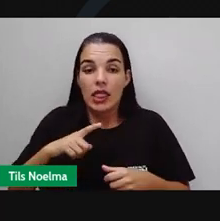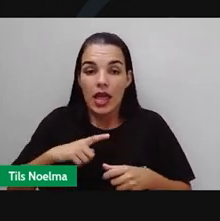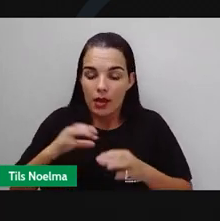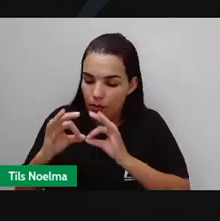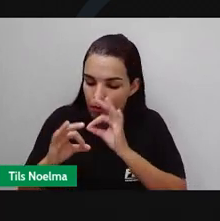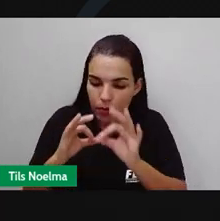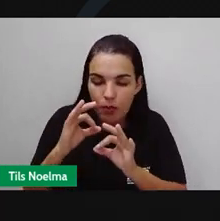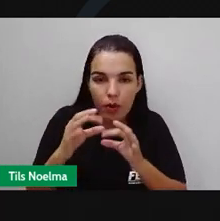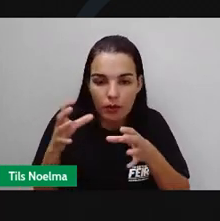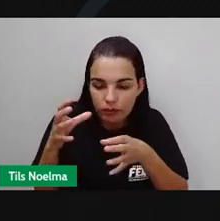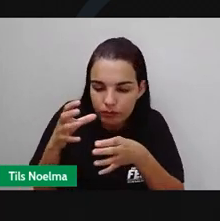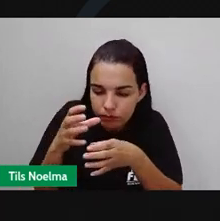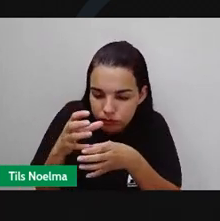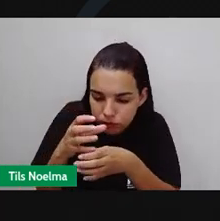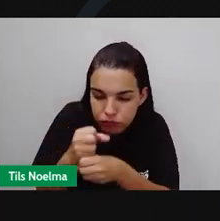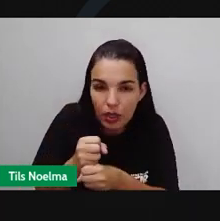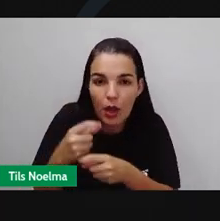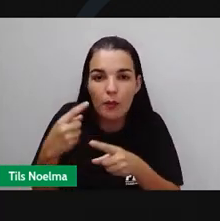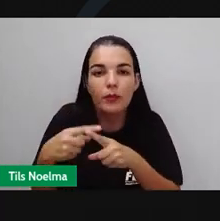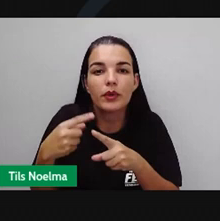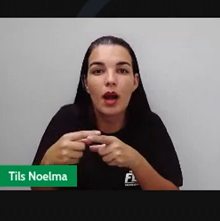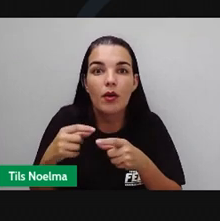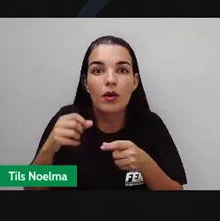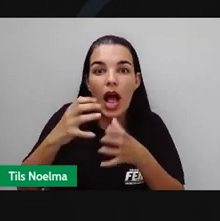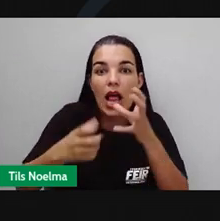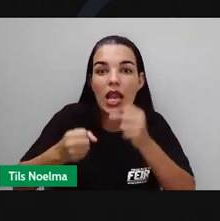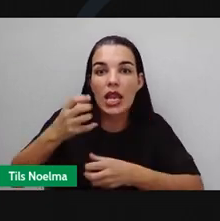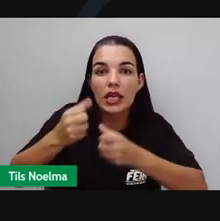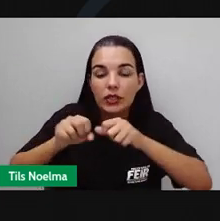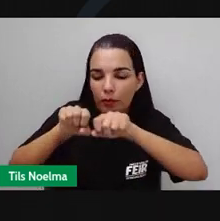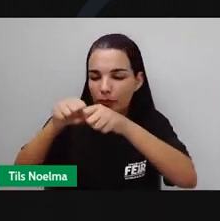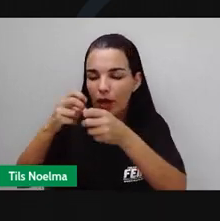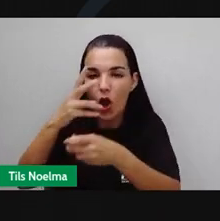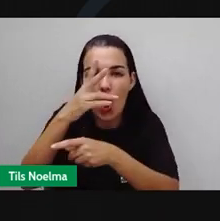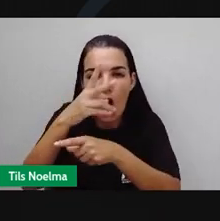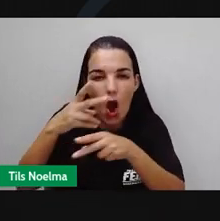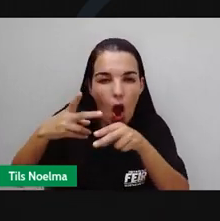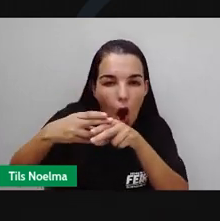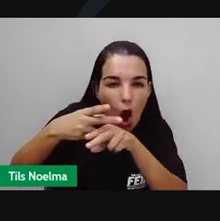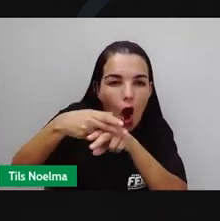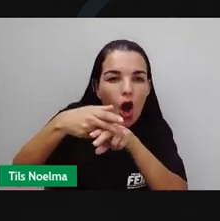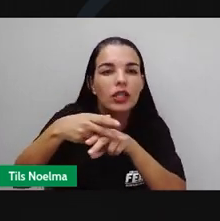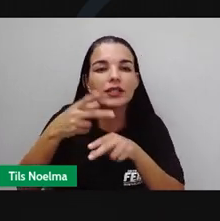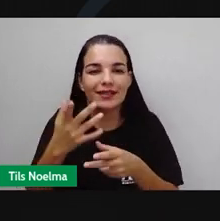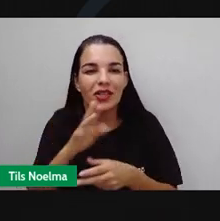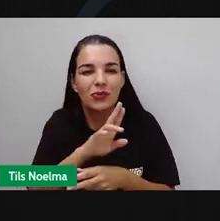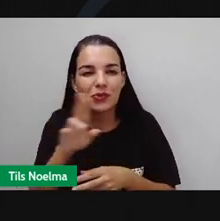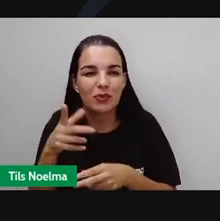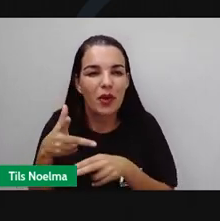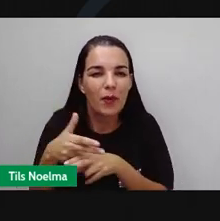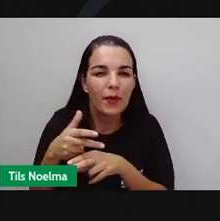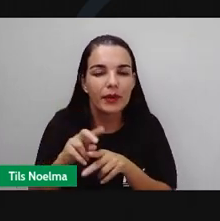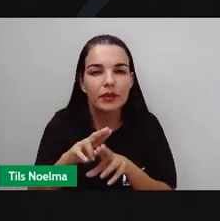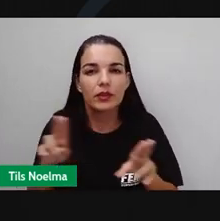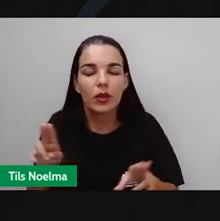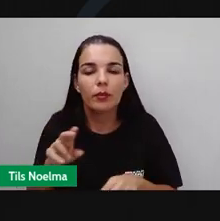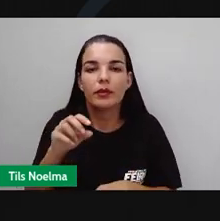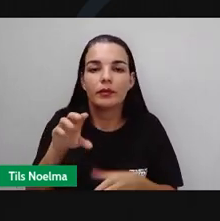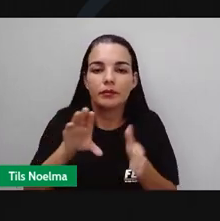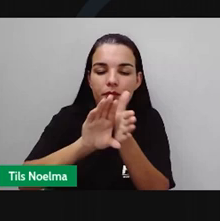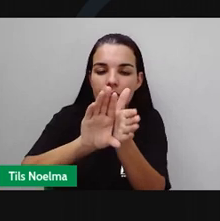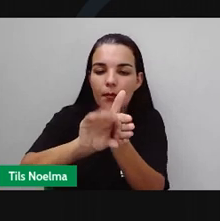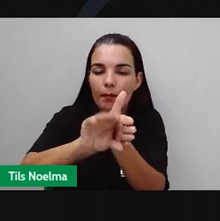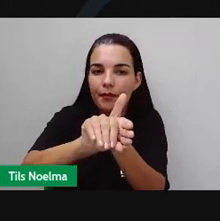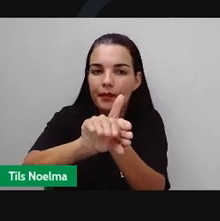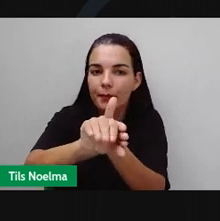aqualhar. É por isso que o leite azedo fica grosso. Fabricantes de queijo normalmente adicionam uma enzina chamada renina, naturalmente